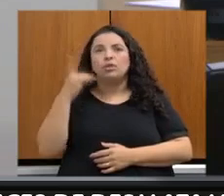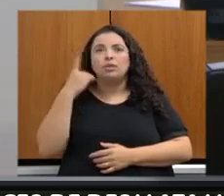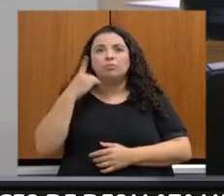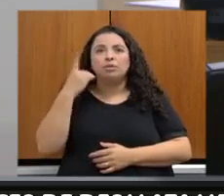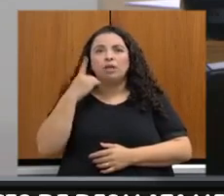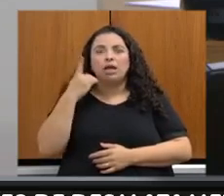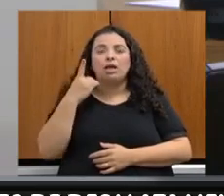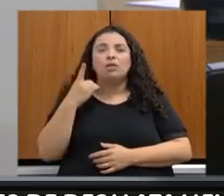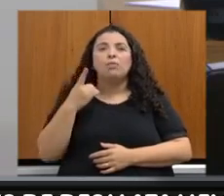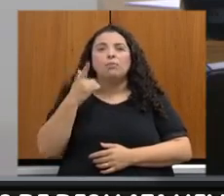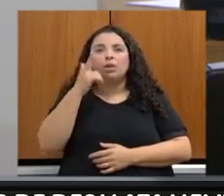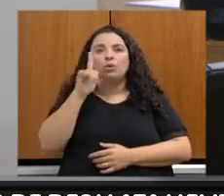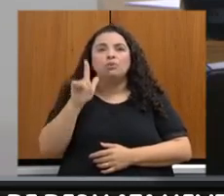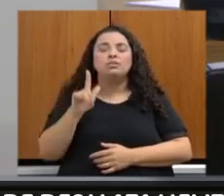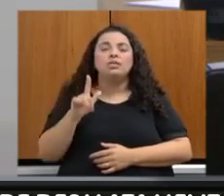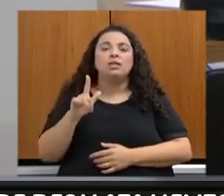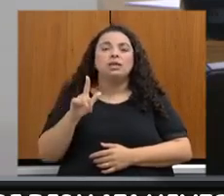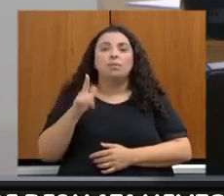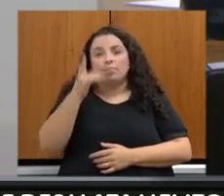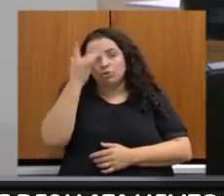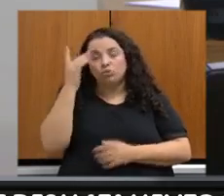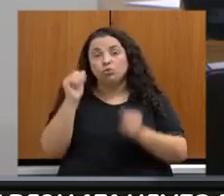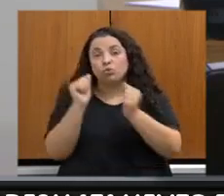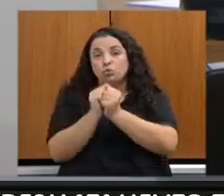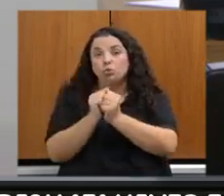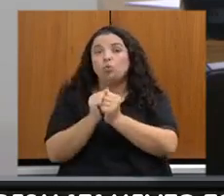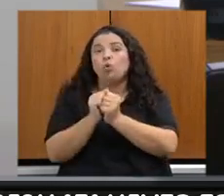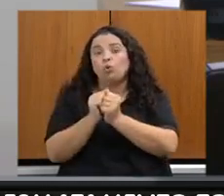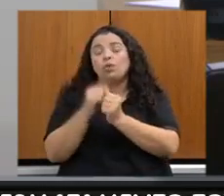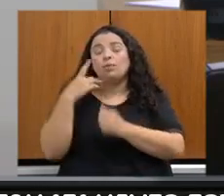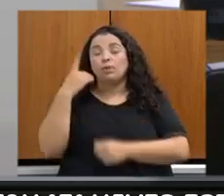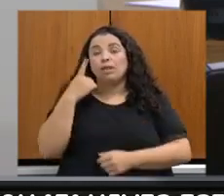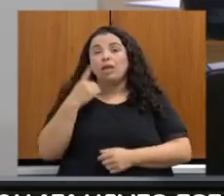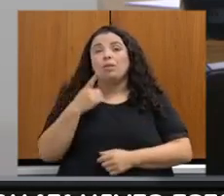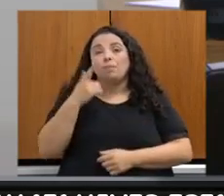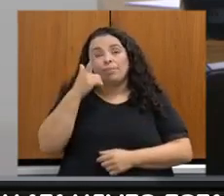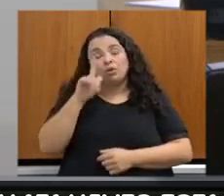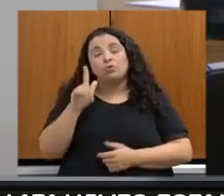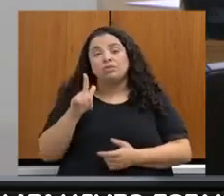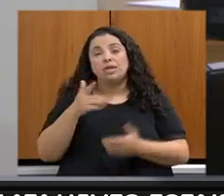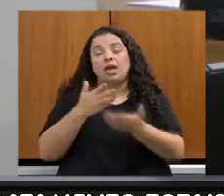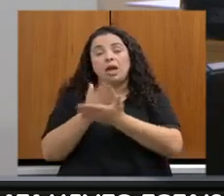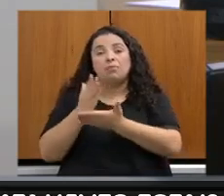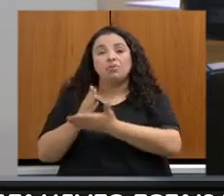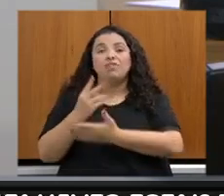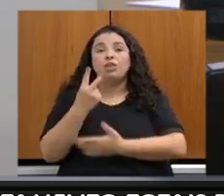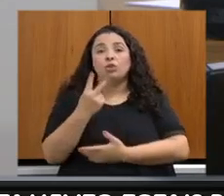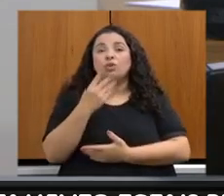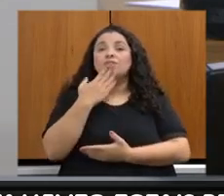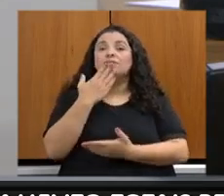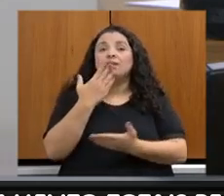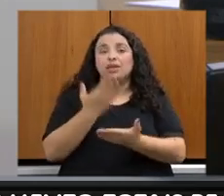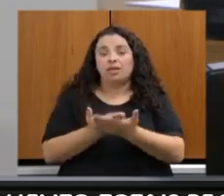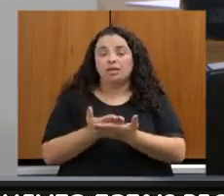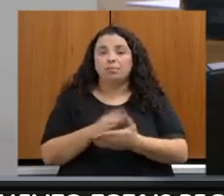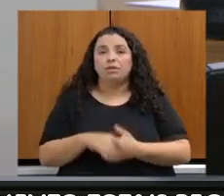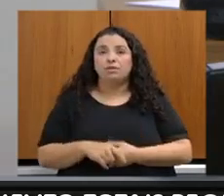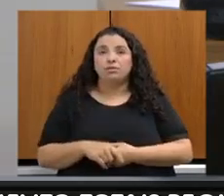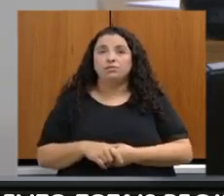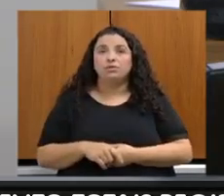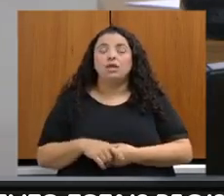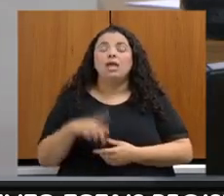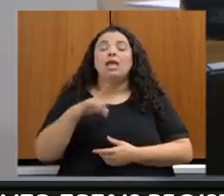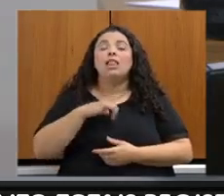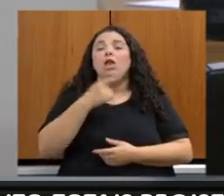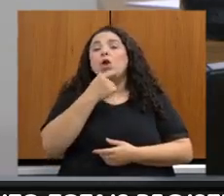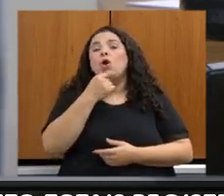dar coro para a aprovação de dois requerimentos. E eu quero fazer registro aqui do senhor Henrique Damaio Soares, analista de sustentabilidade